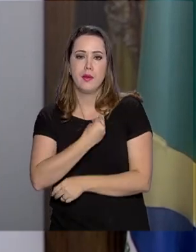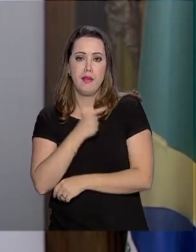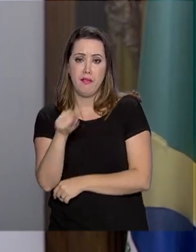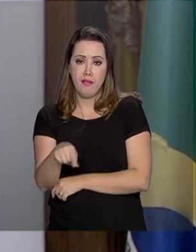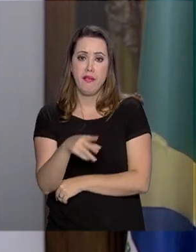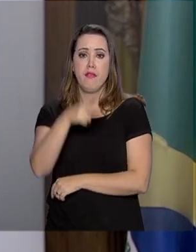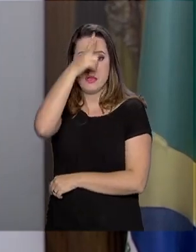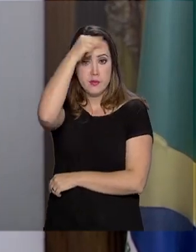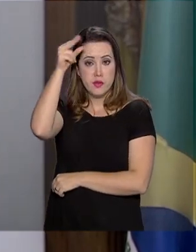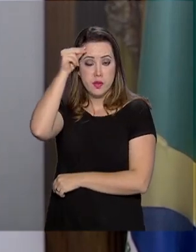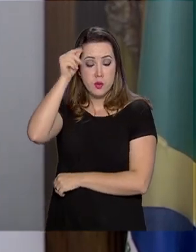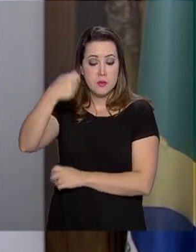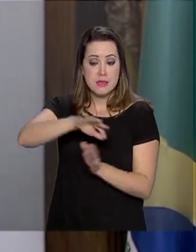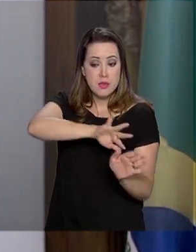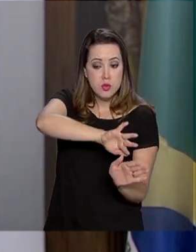dessa área de alagamento.